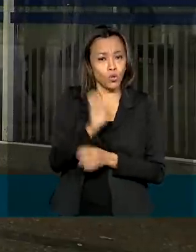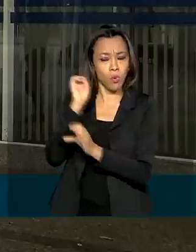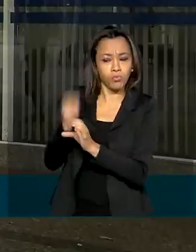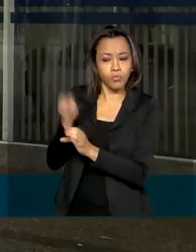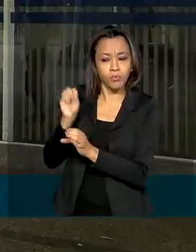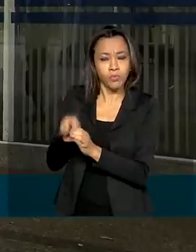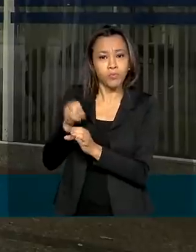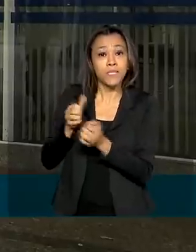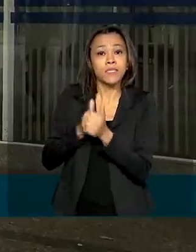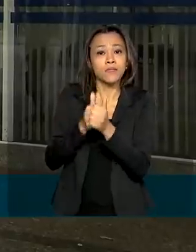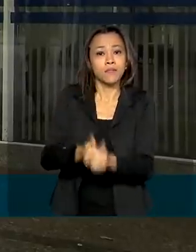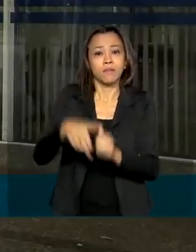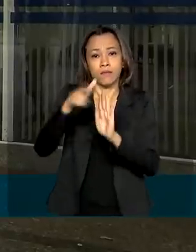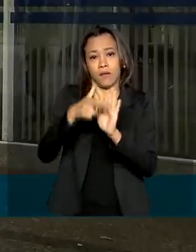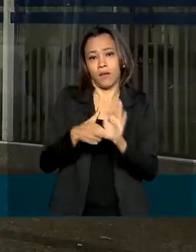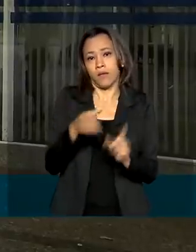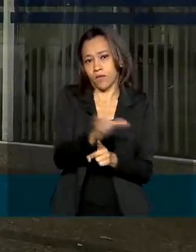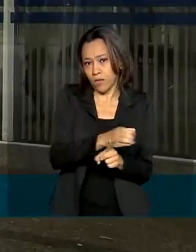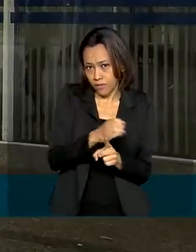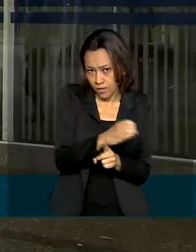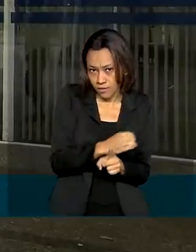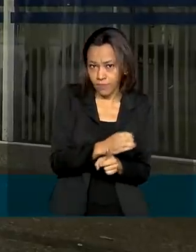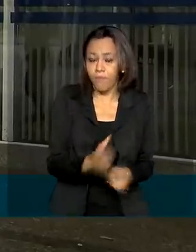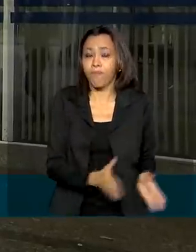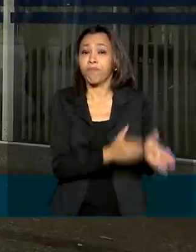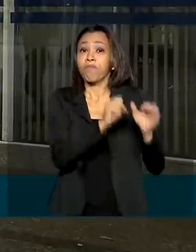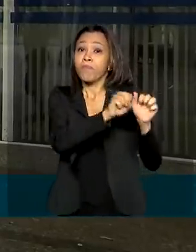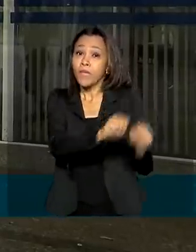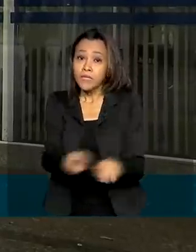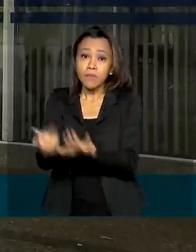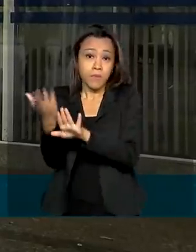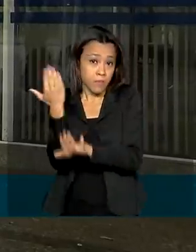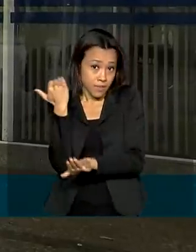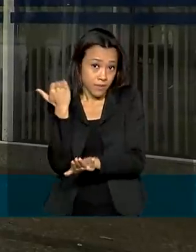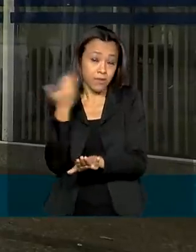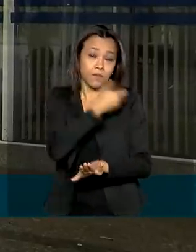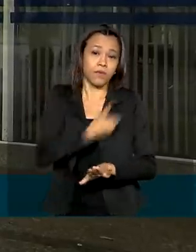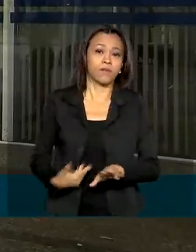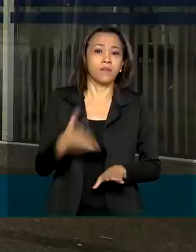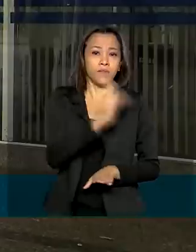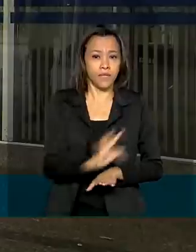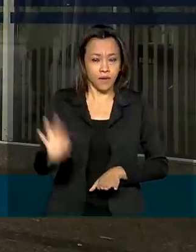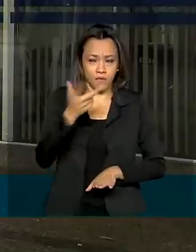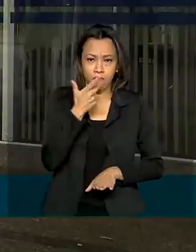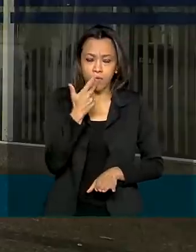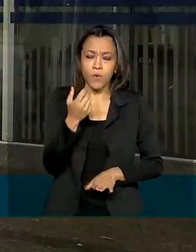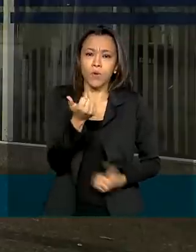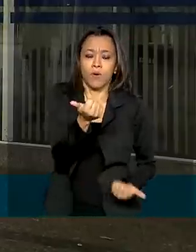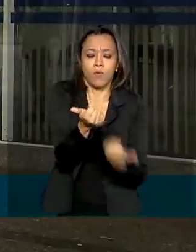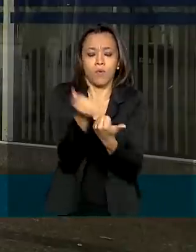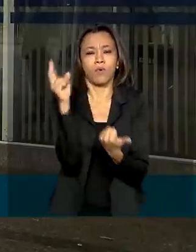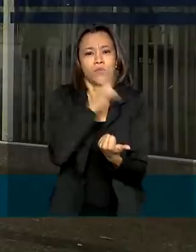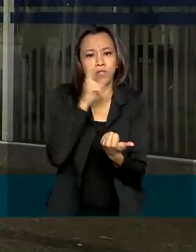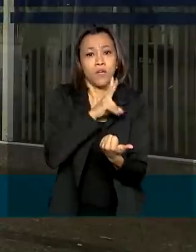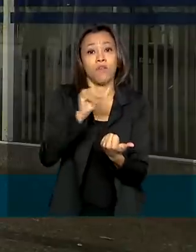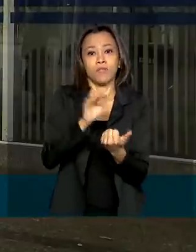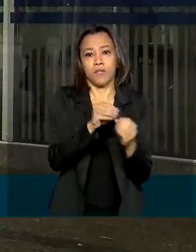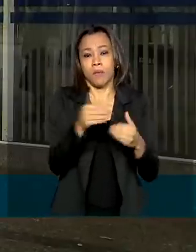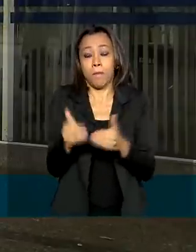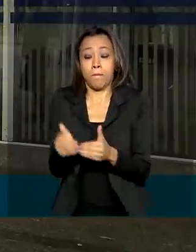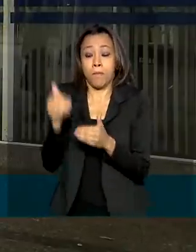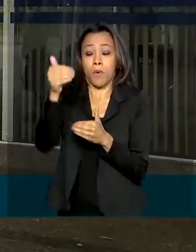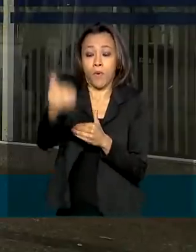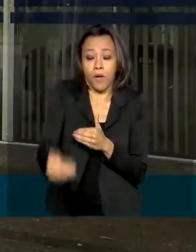com o calendário do programa. E na semana passada, o governo federal oficializou que o auxílio emergencial vai ser prorrogado por mais